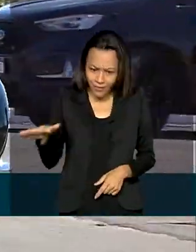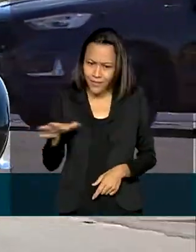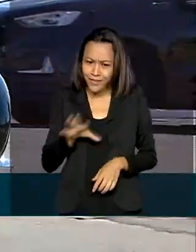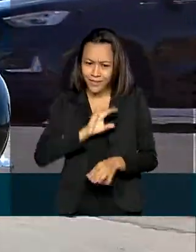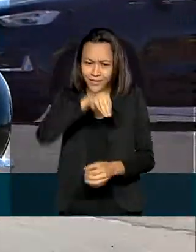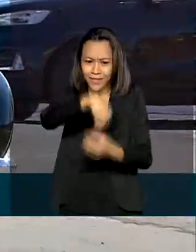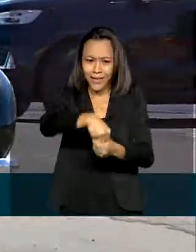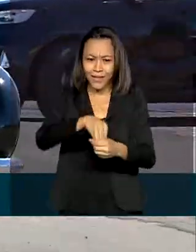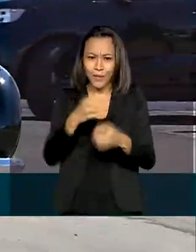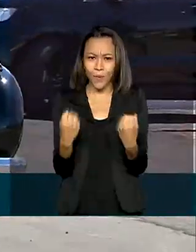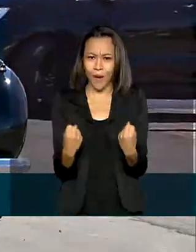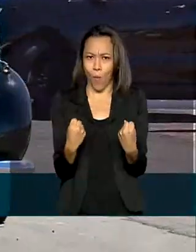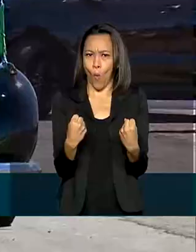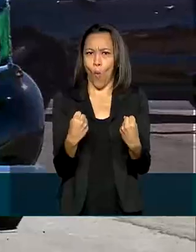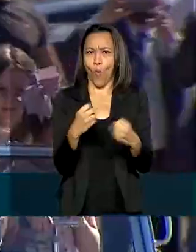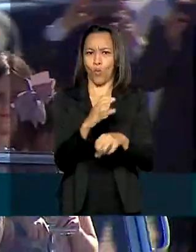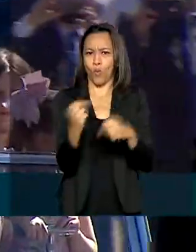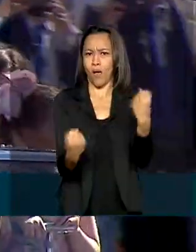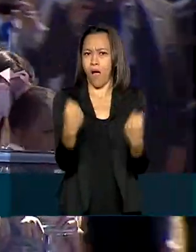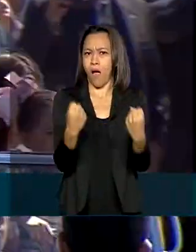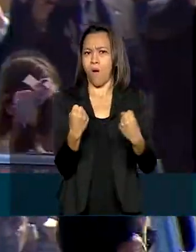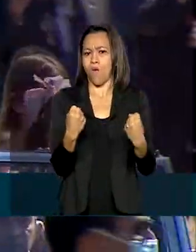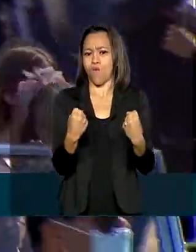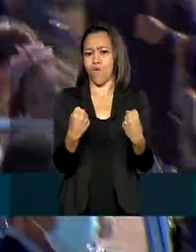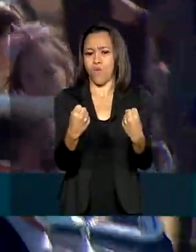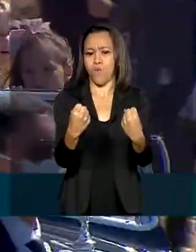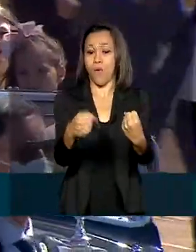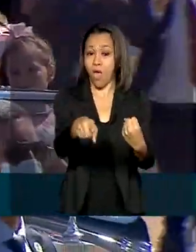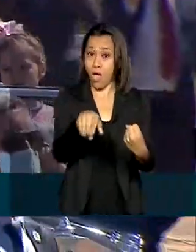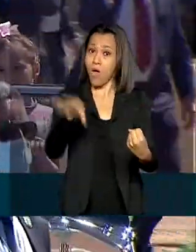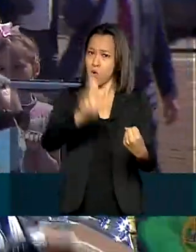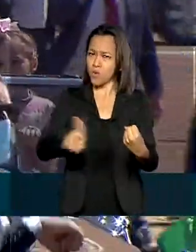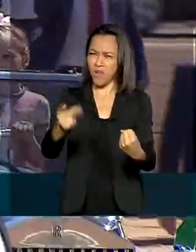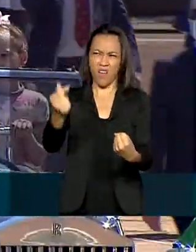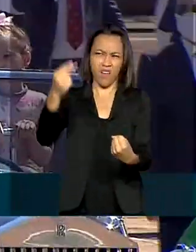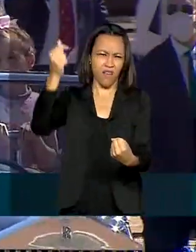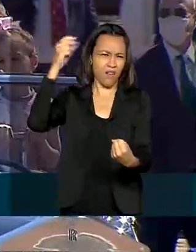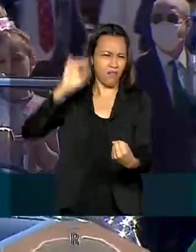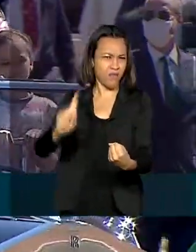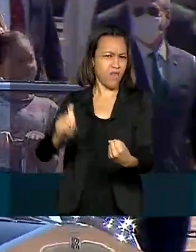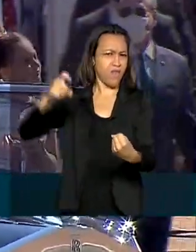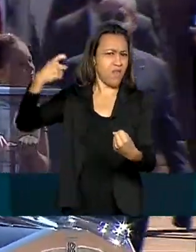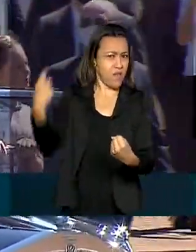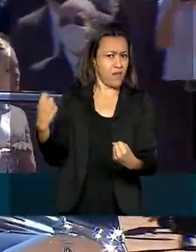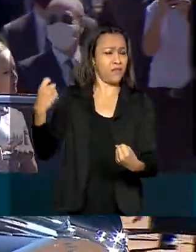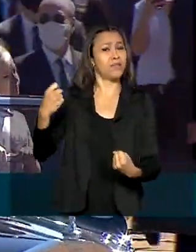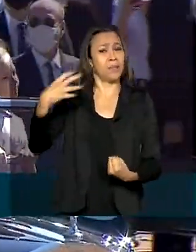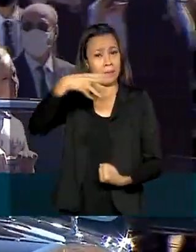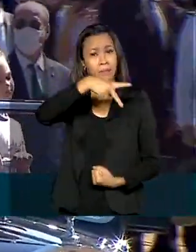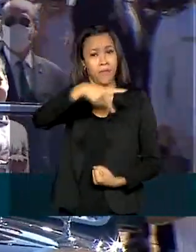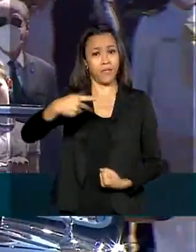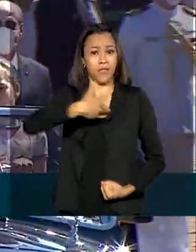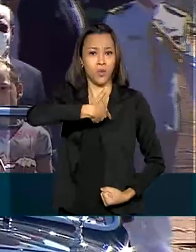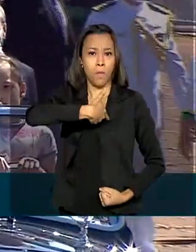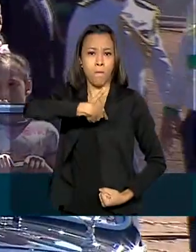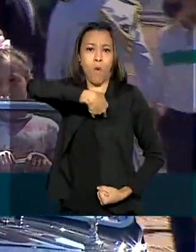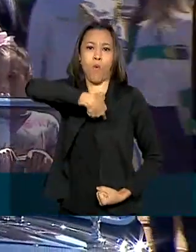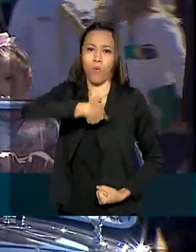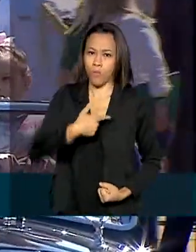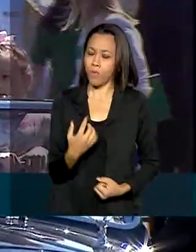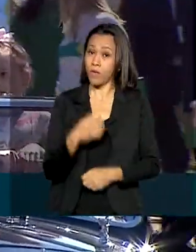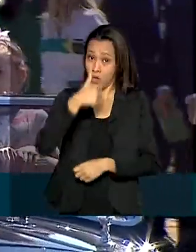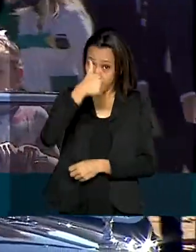tradicional Rolls Royce presidencial. O carro é usado desde o ex-presidente Getúlio Vargas, em 1953,